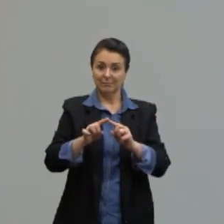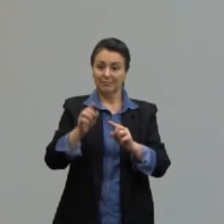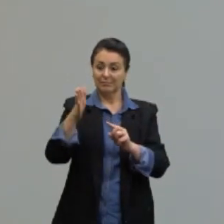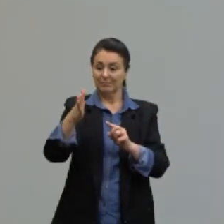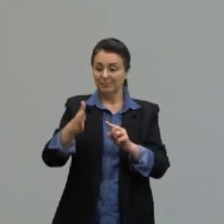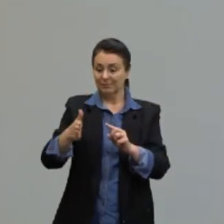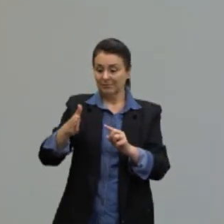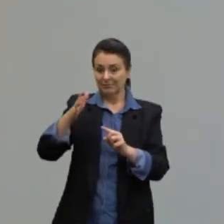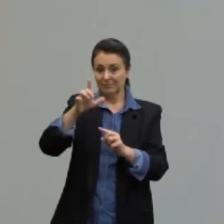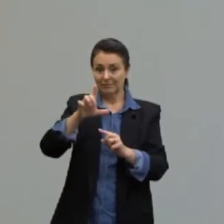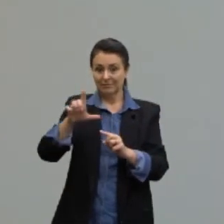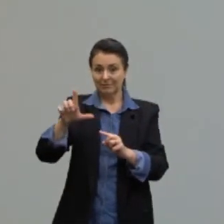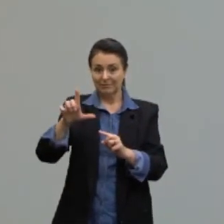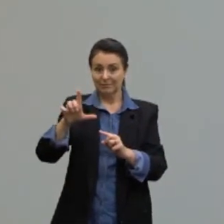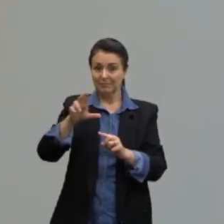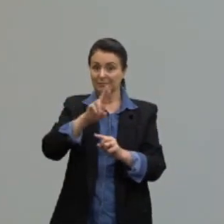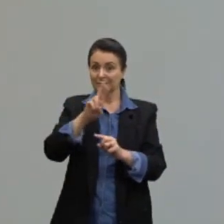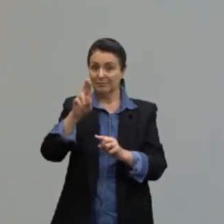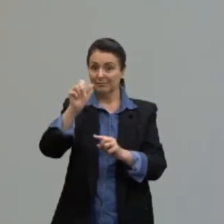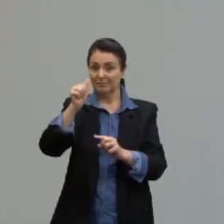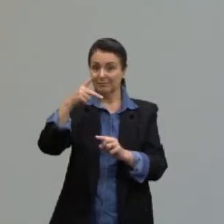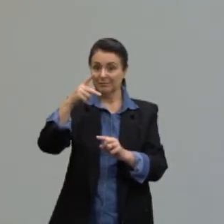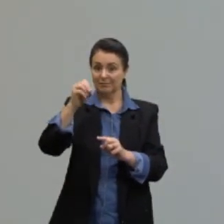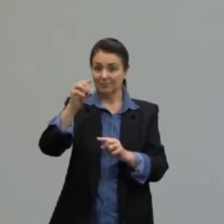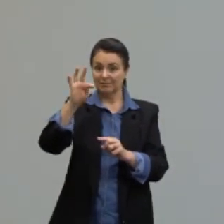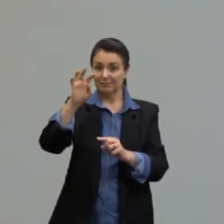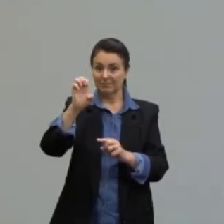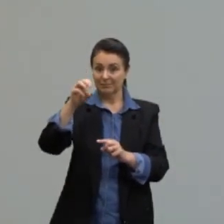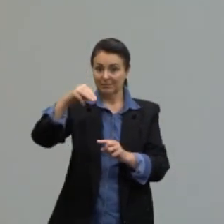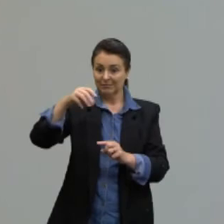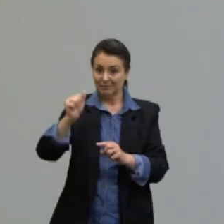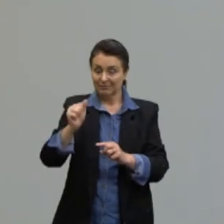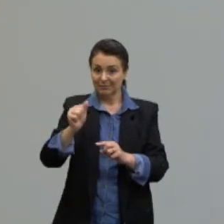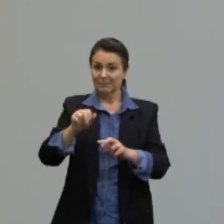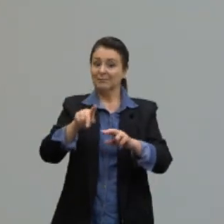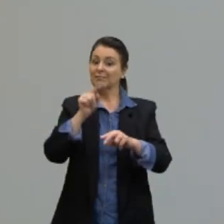que é a apótema. Certo? Então, aqui está a diferença.